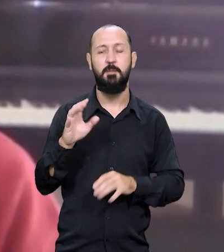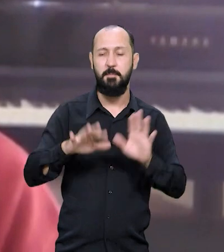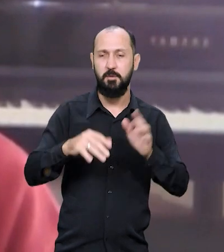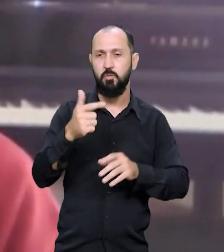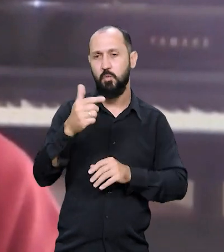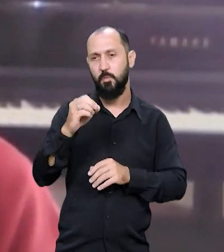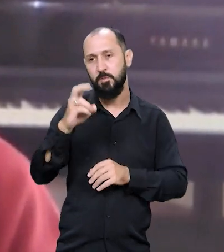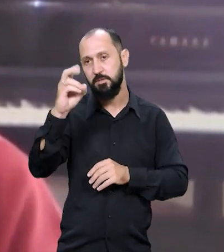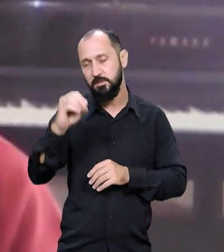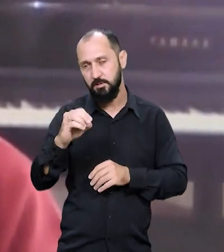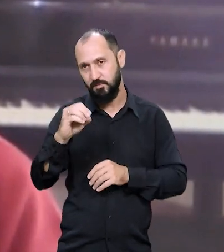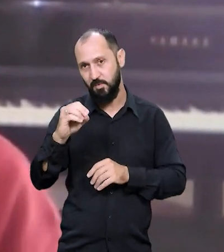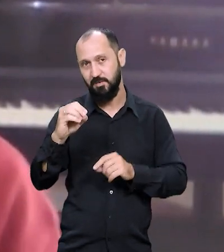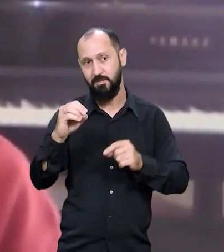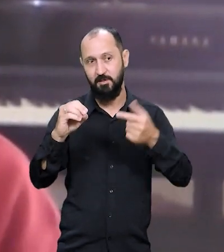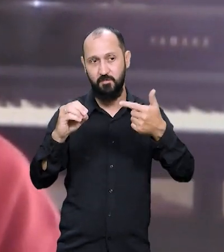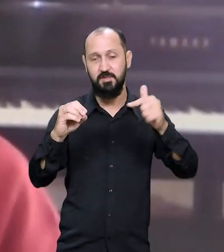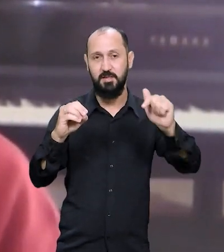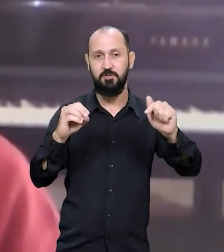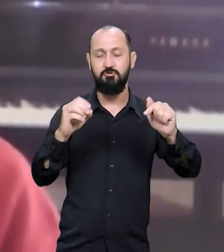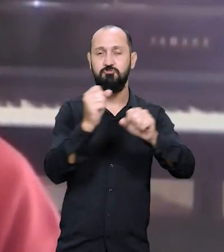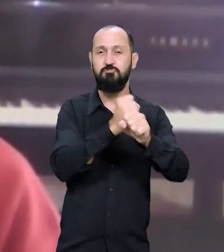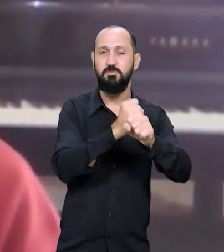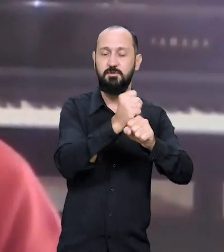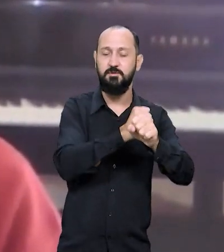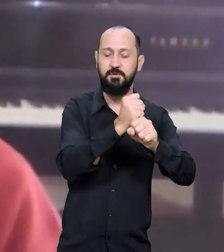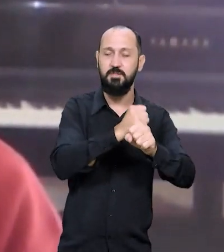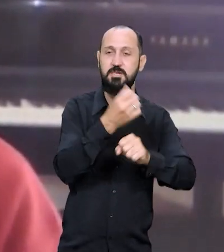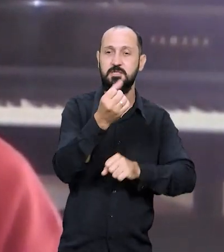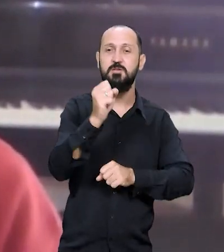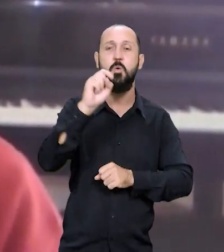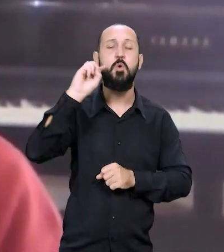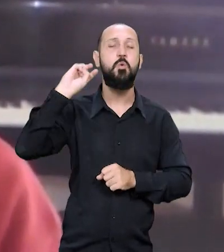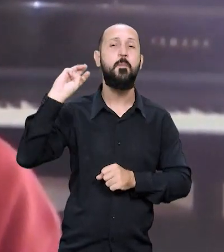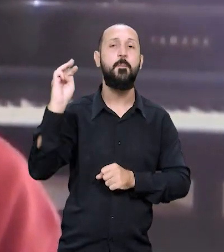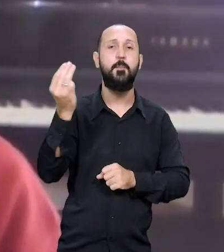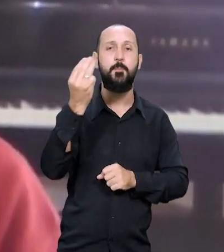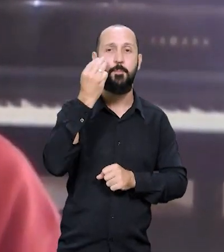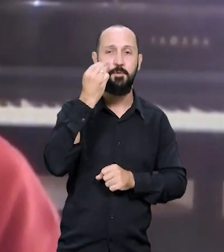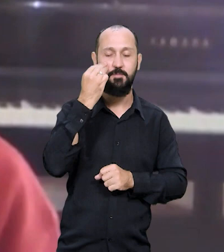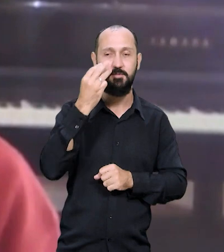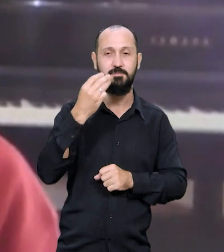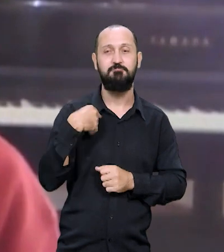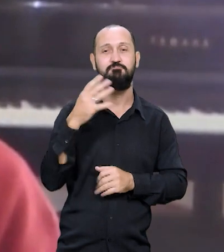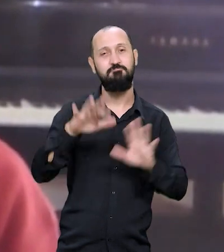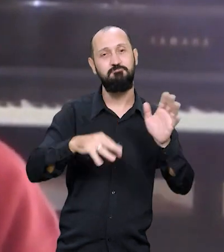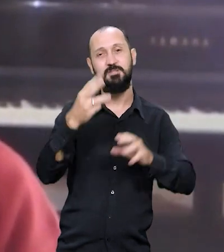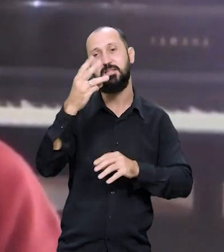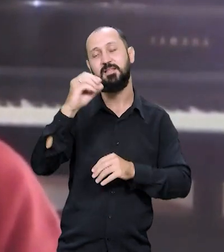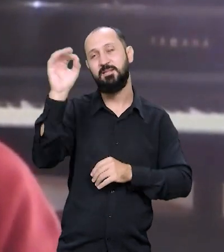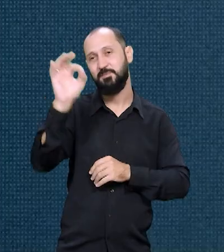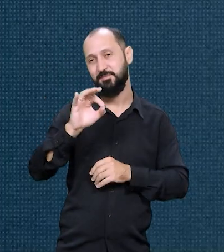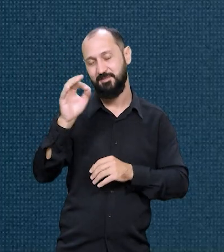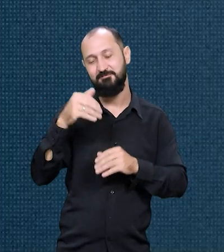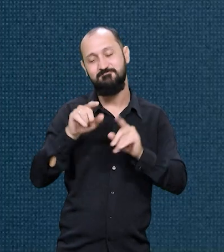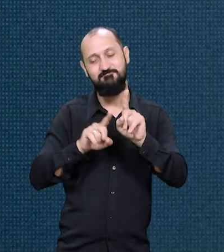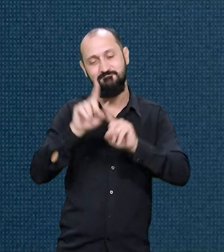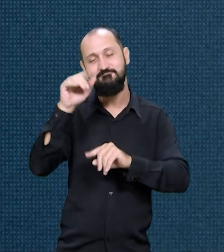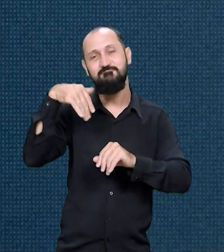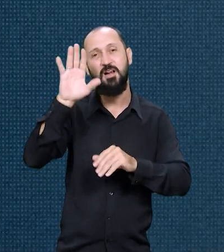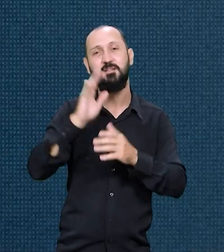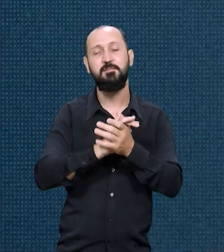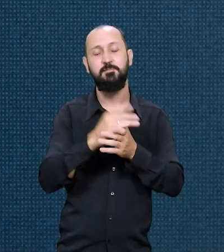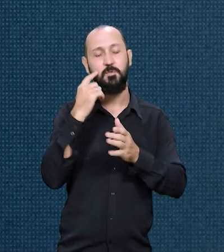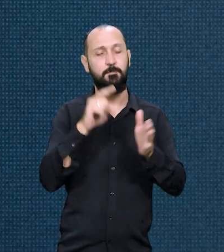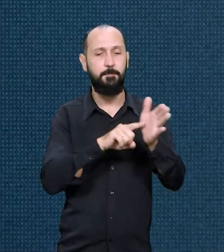Em 2050, daqui a 27 anos, serão 68 milhões, representando mais de 30%. Outro